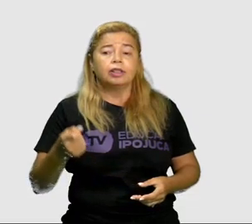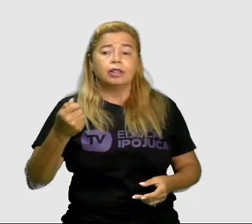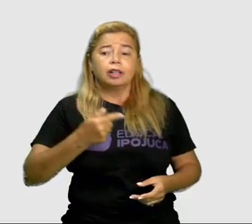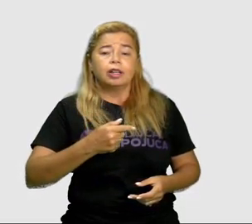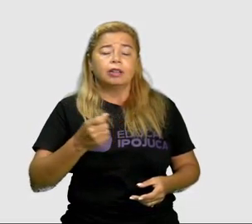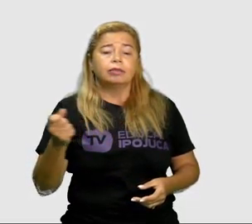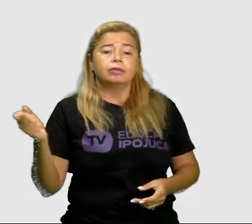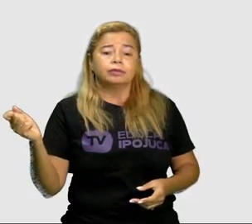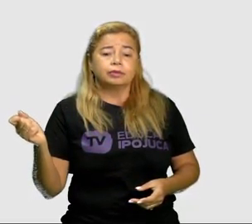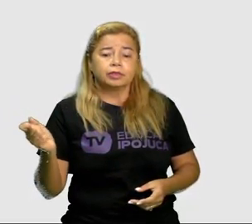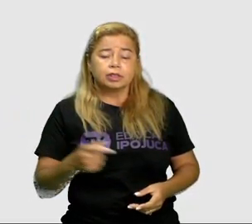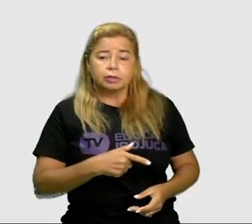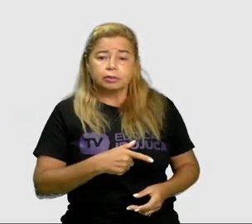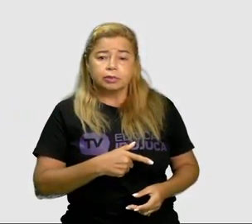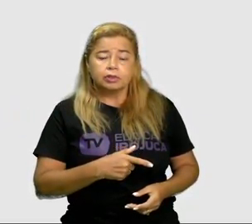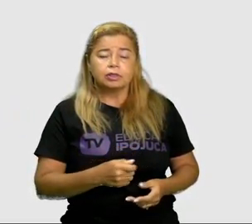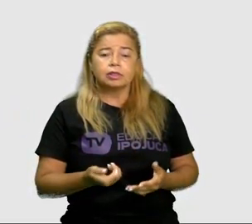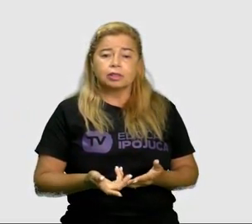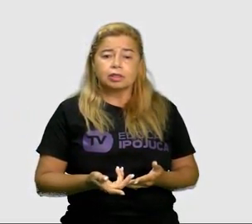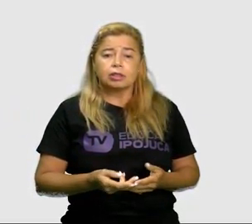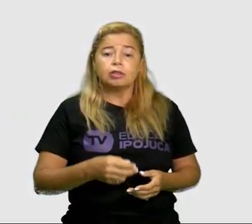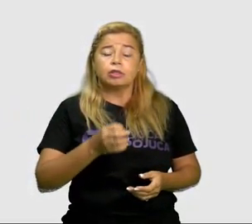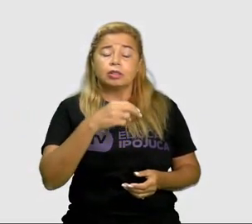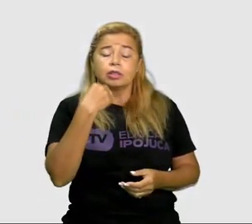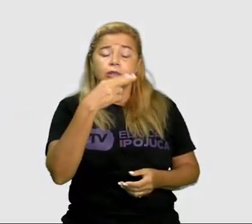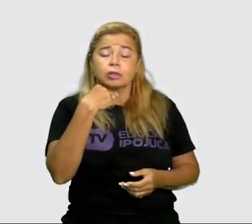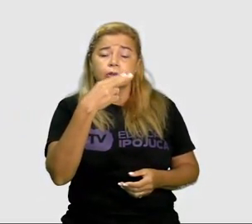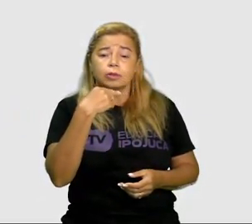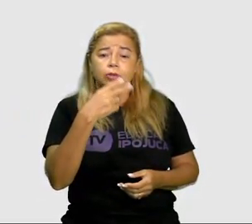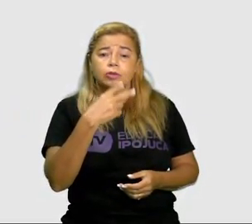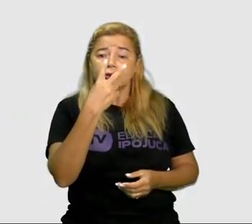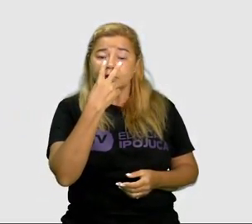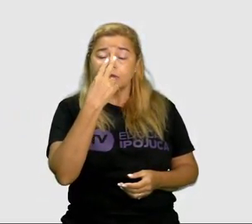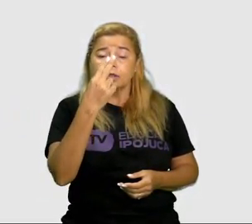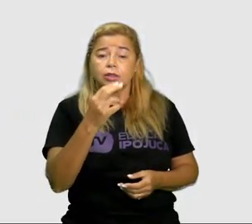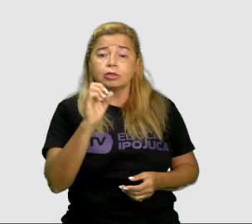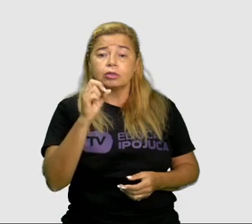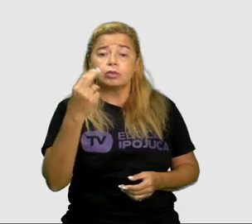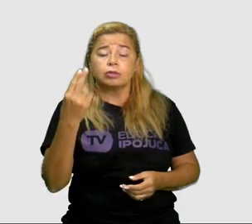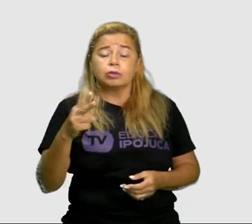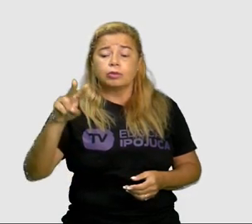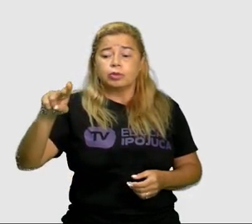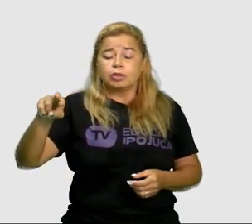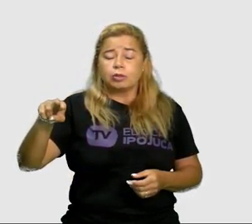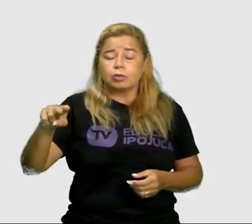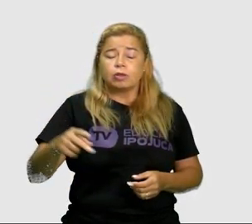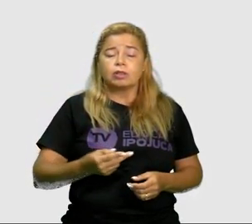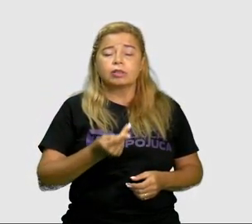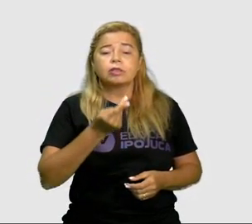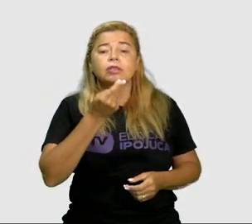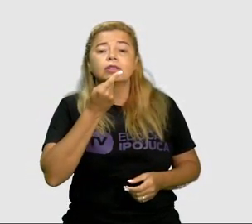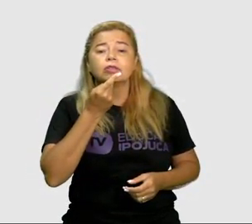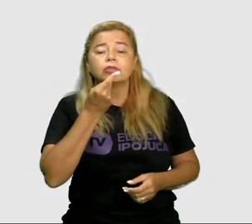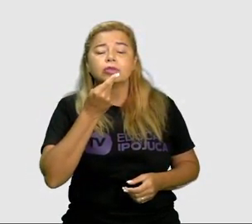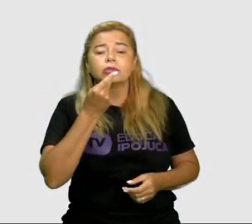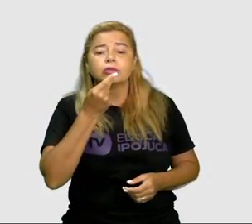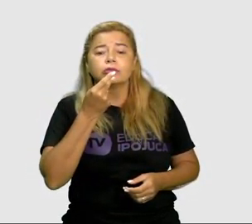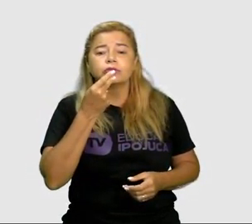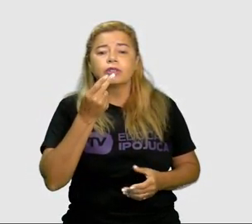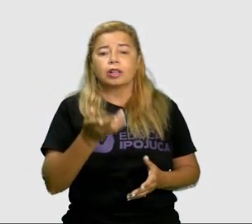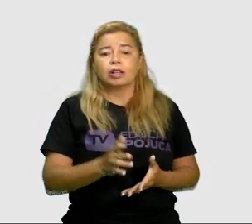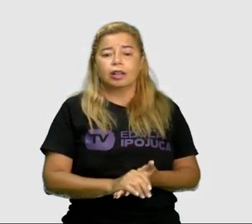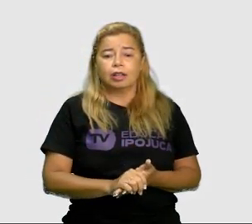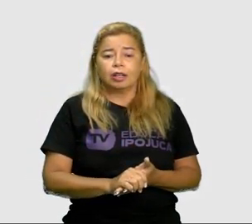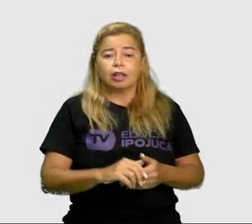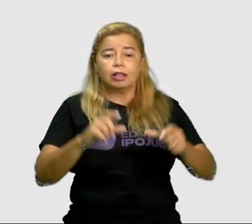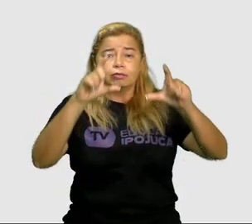sons parecidos ou iguais ao ser pronunciados no final